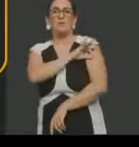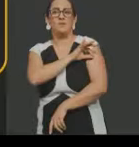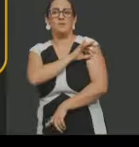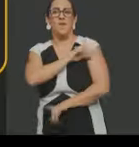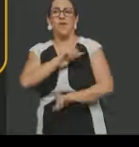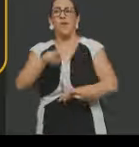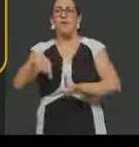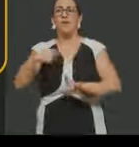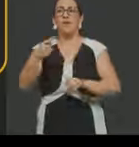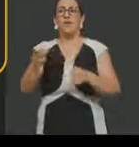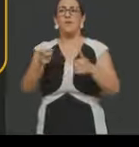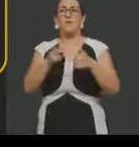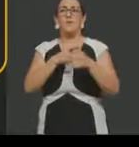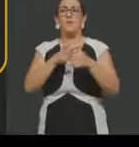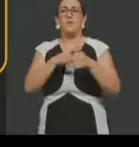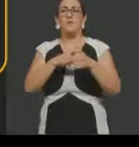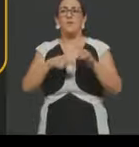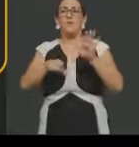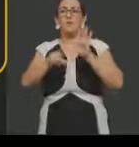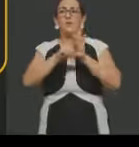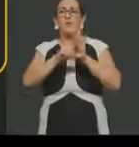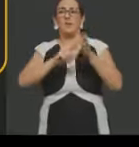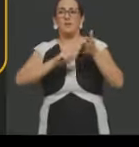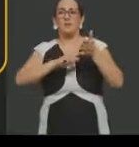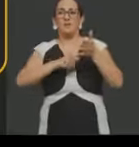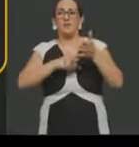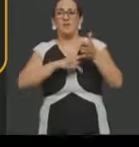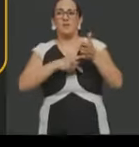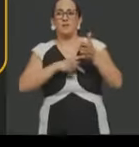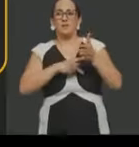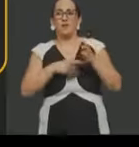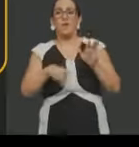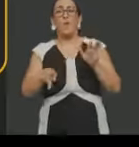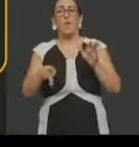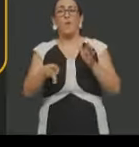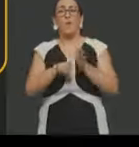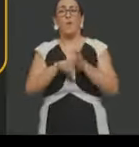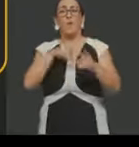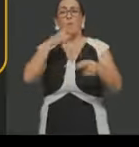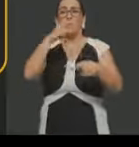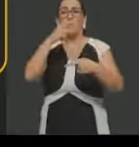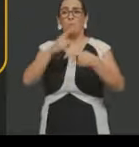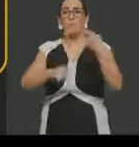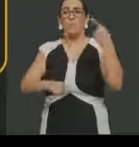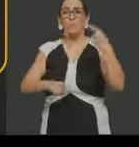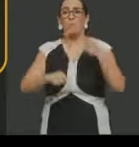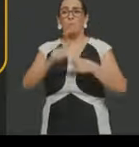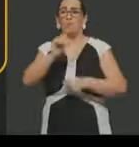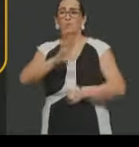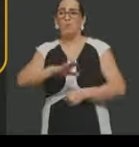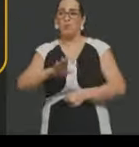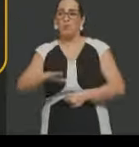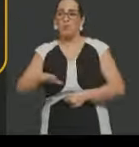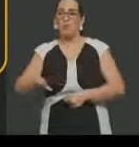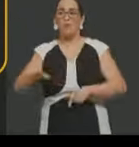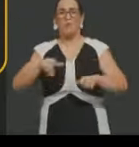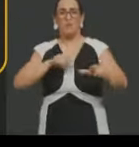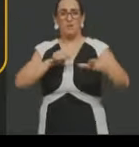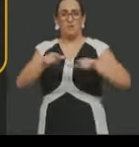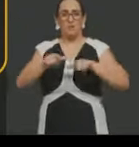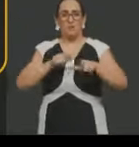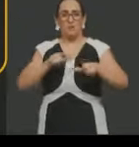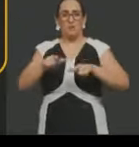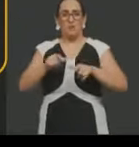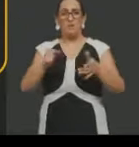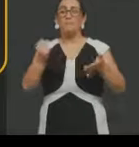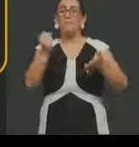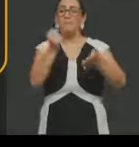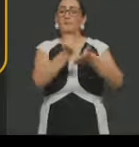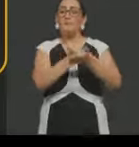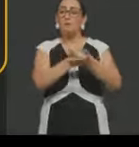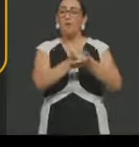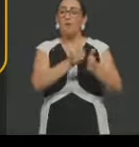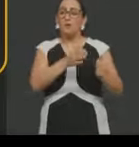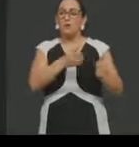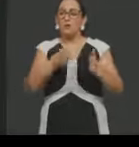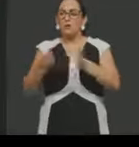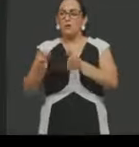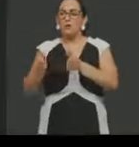Previdência Social, a questão da proibição do trabalho de crianças e menores de 12 anos, também são marcas desse período